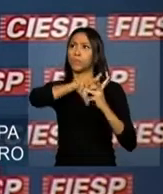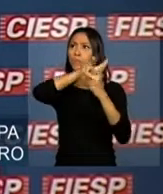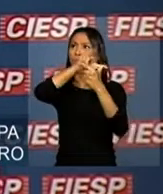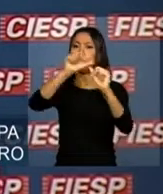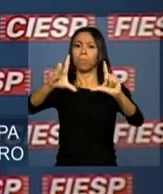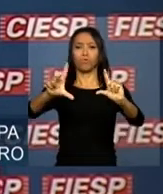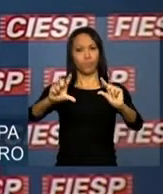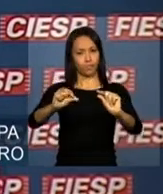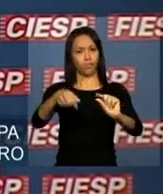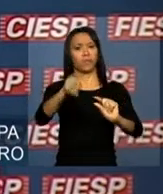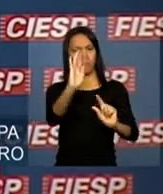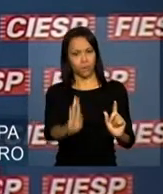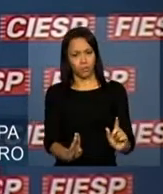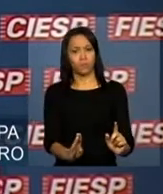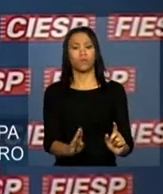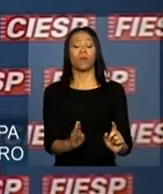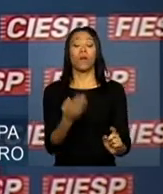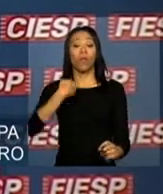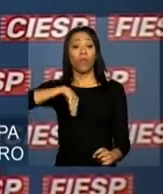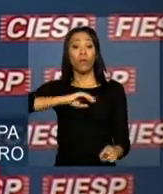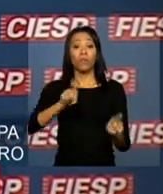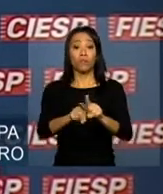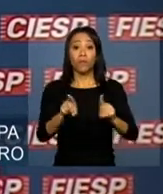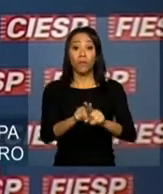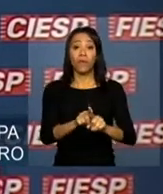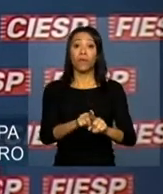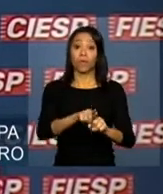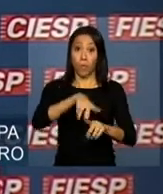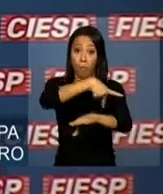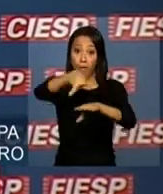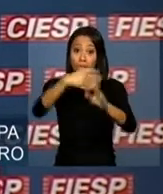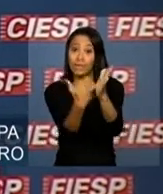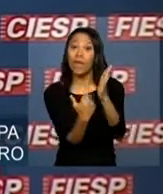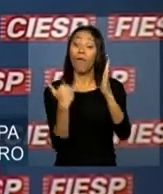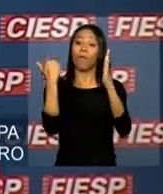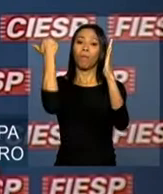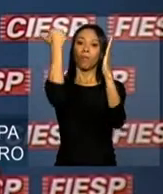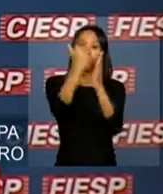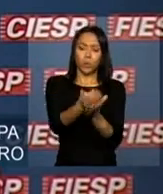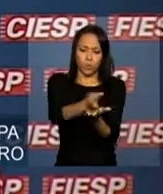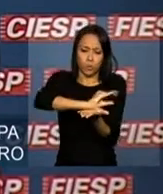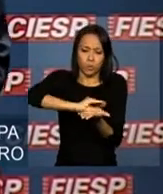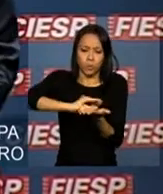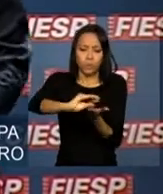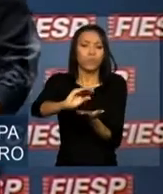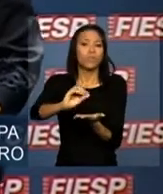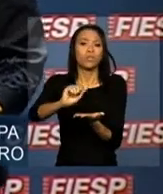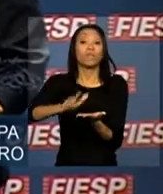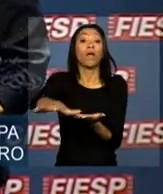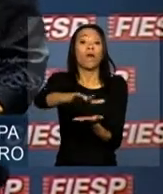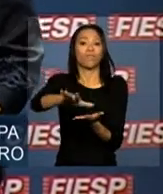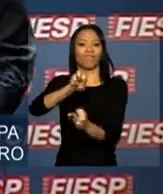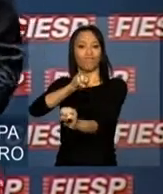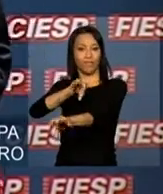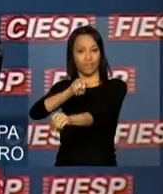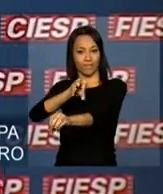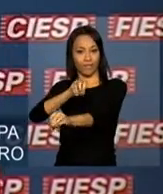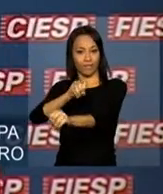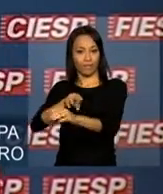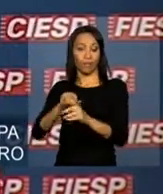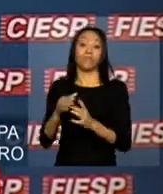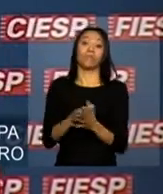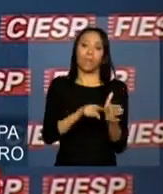Somos também o país que mais aumentou o investimento público em educação, segundo a OCDE.